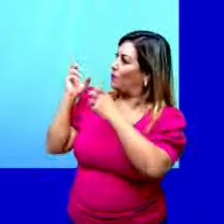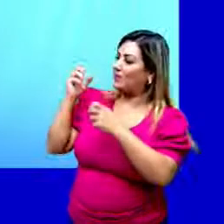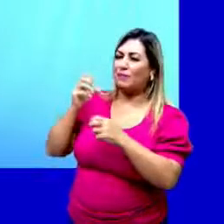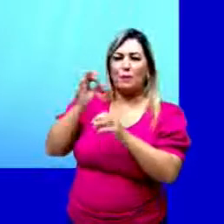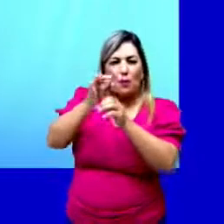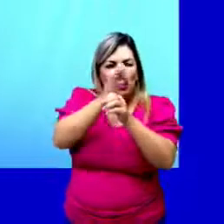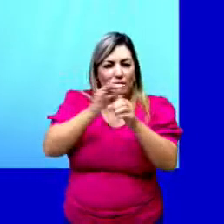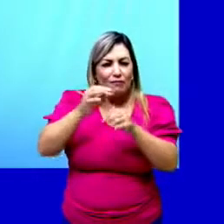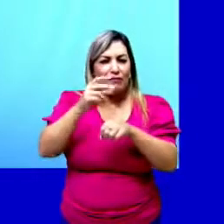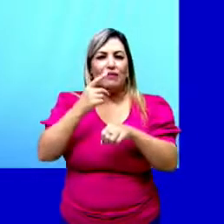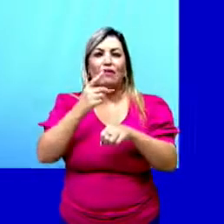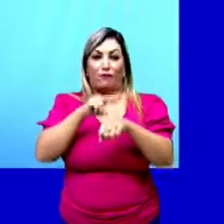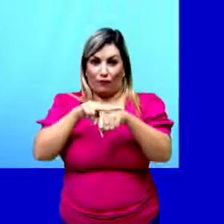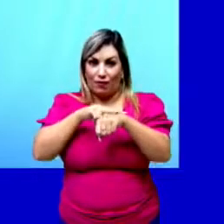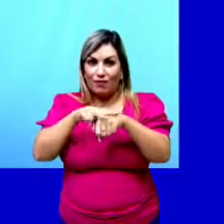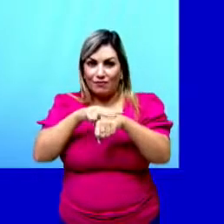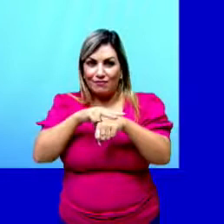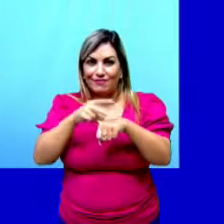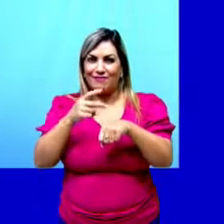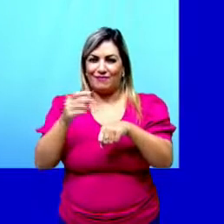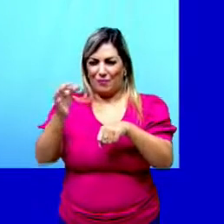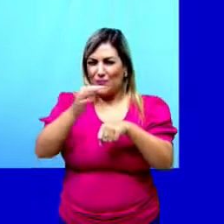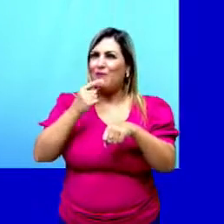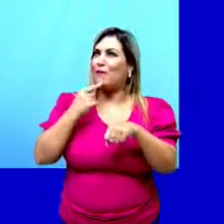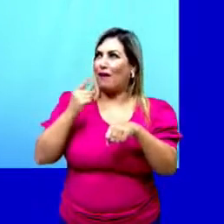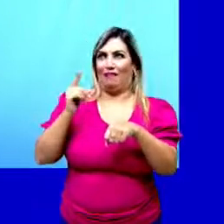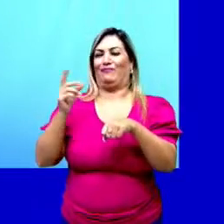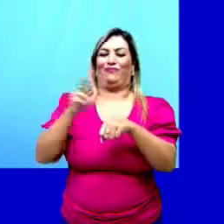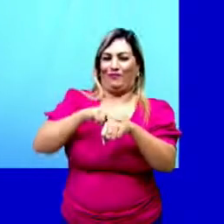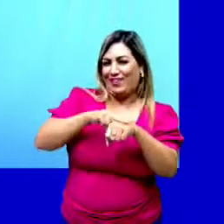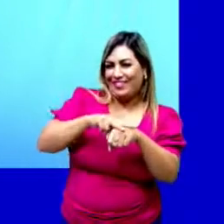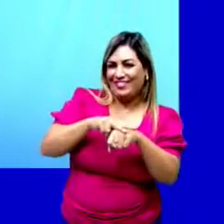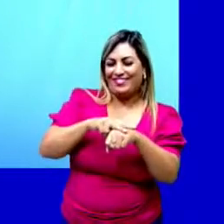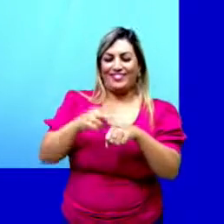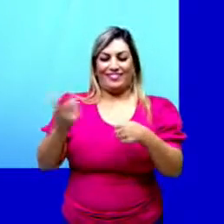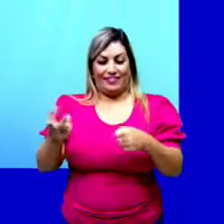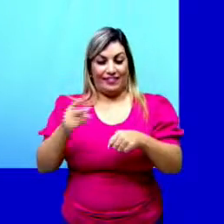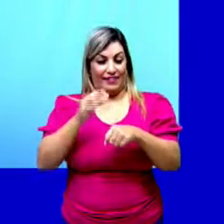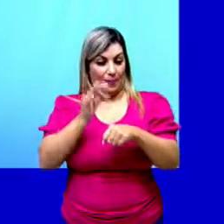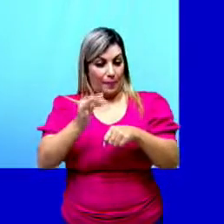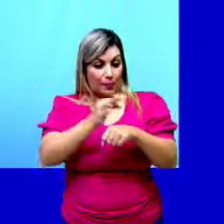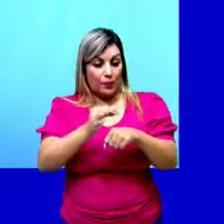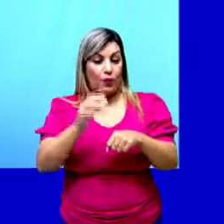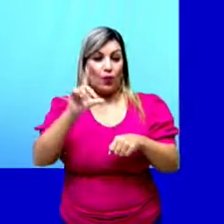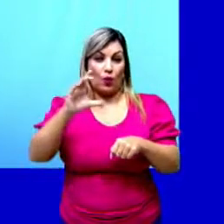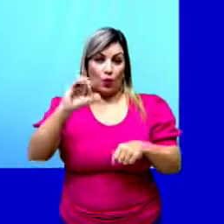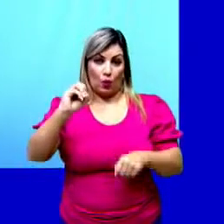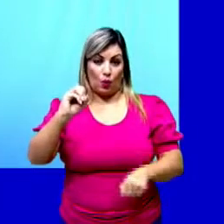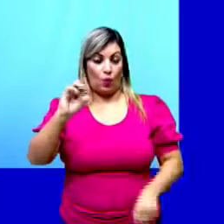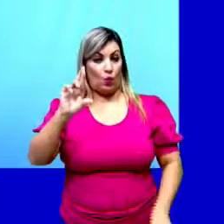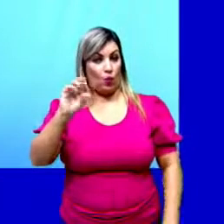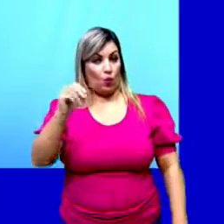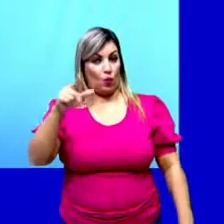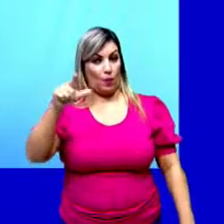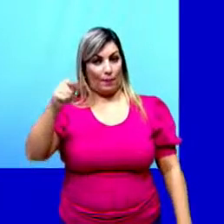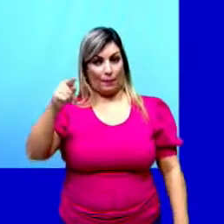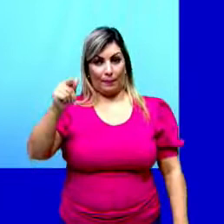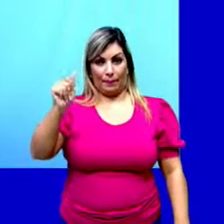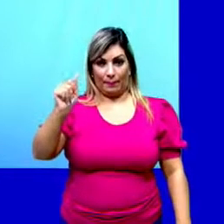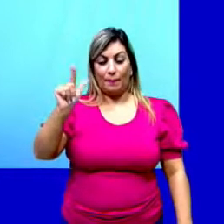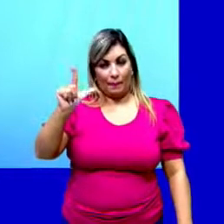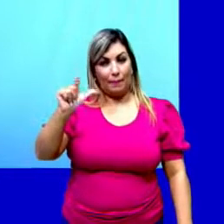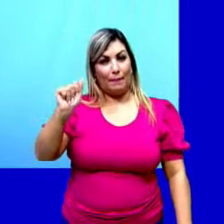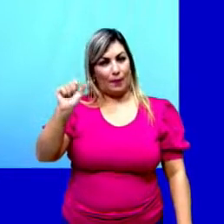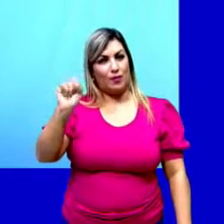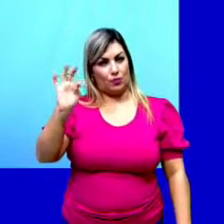bolinhas vermelhas, ou verdes, né? As bolinhas verdes, elas são os cloroplastos, tá? E a estrutura